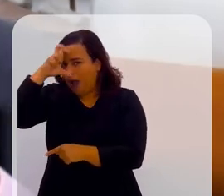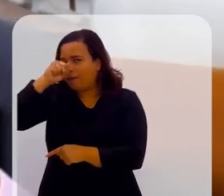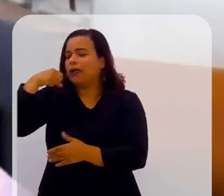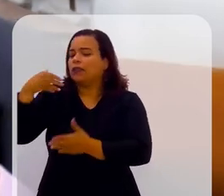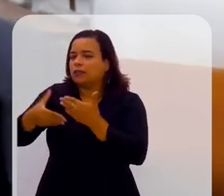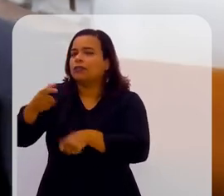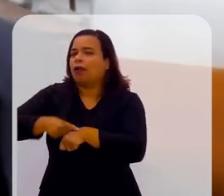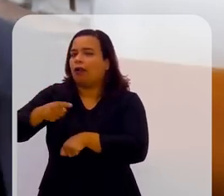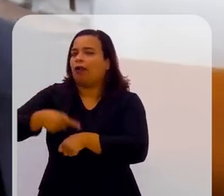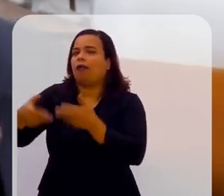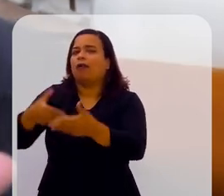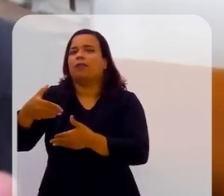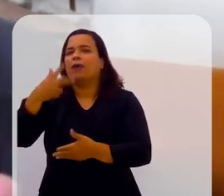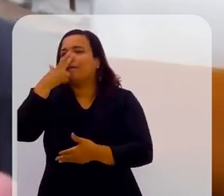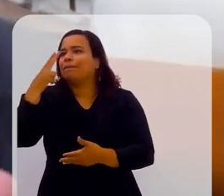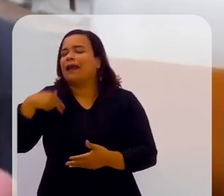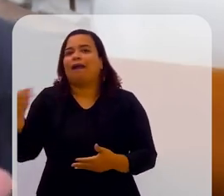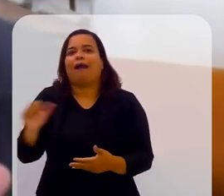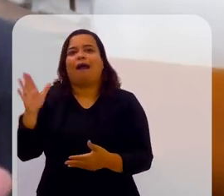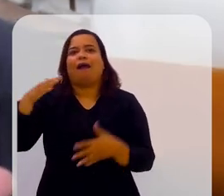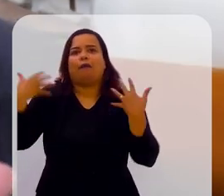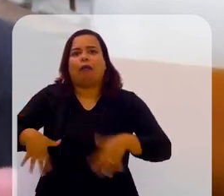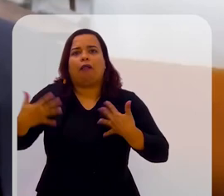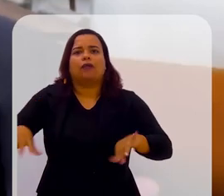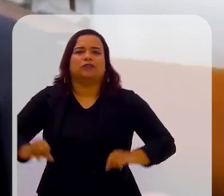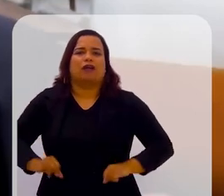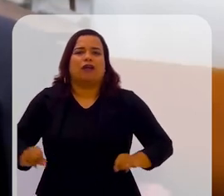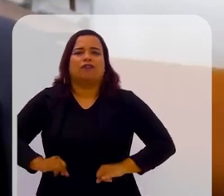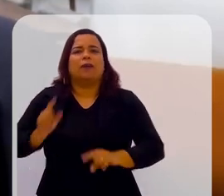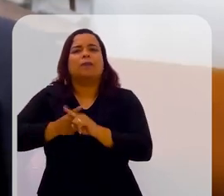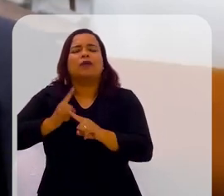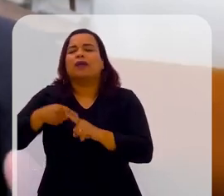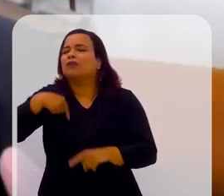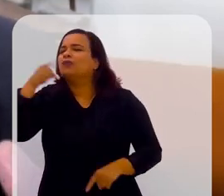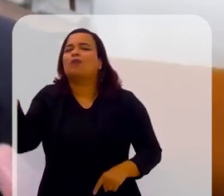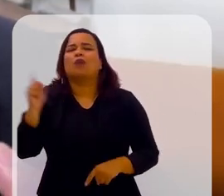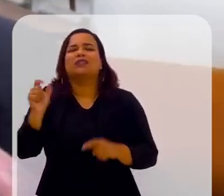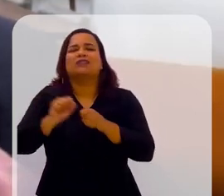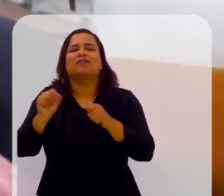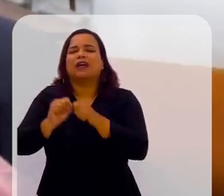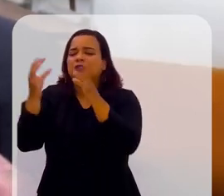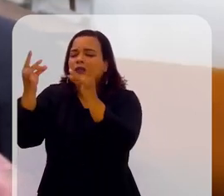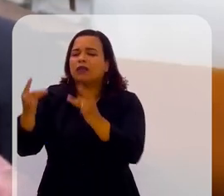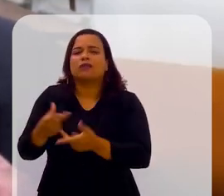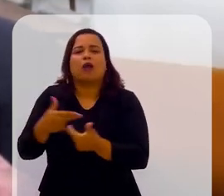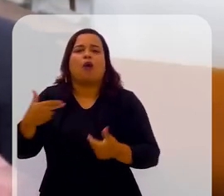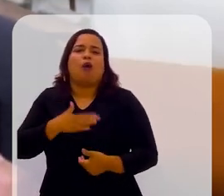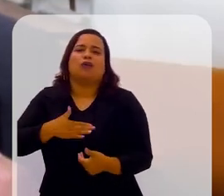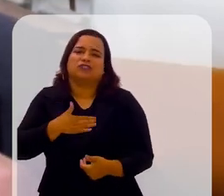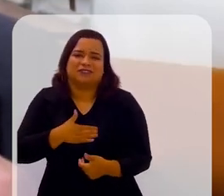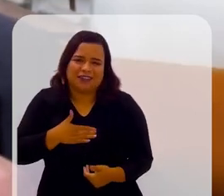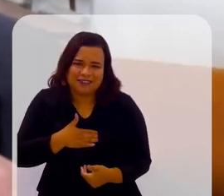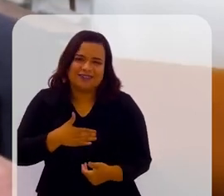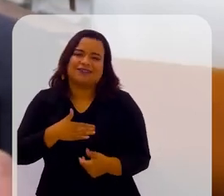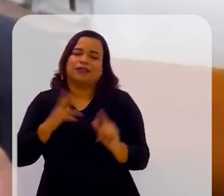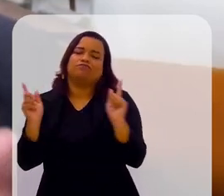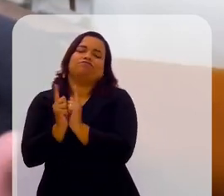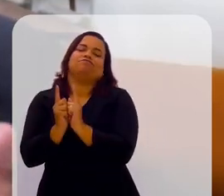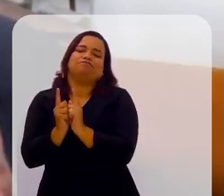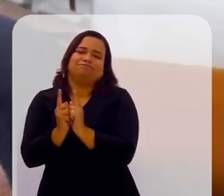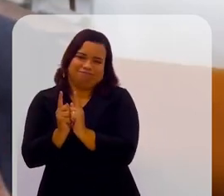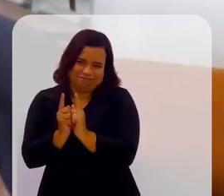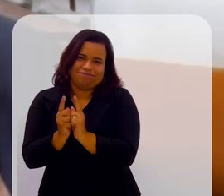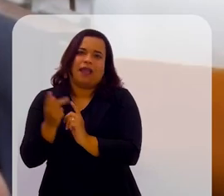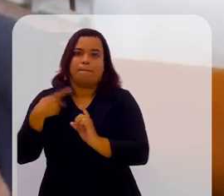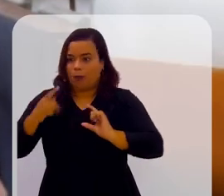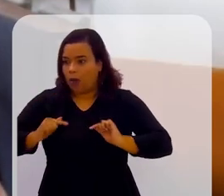anos, elas me custaram muito caro, porque acabou que eu não consegui fazer o que eu gostaria de fazer no curto prazo. E as minhas